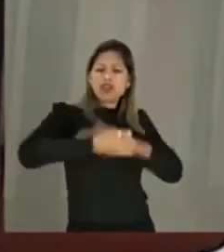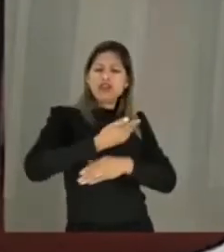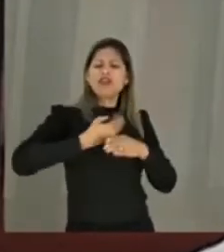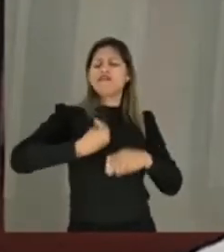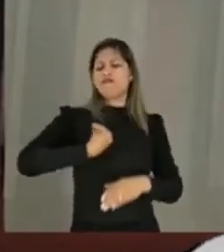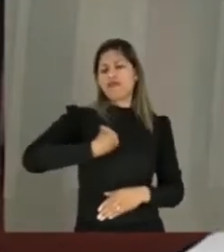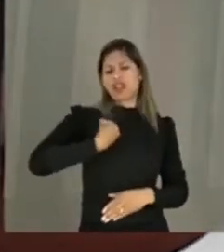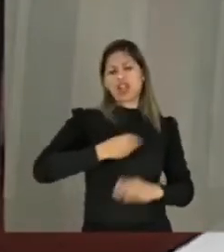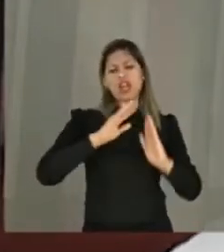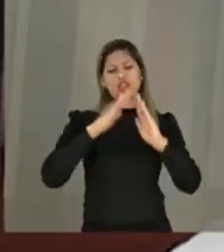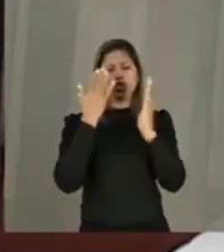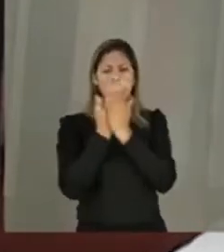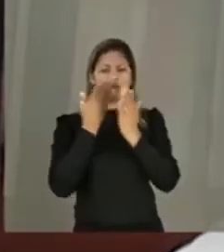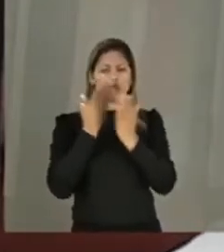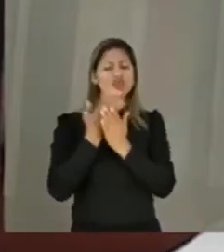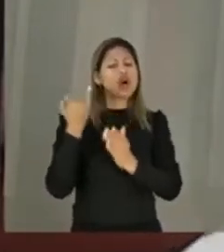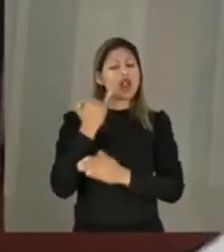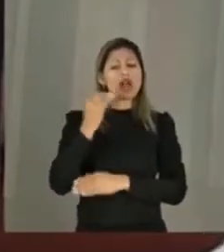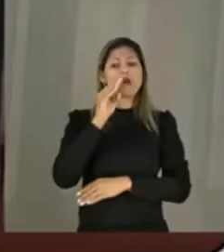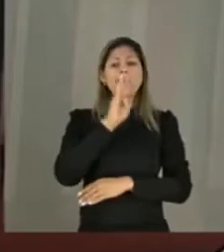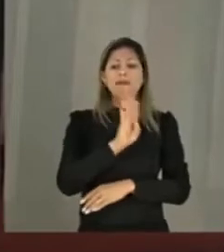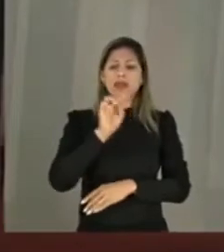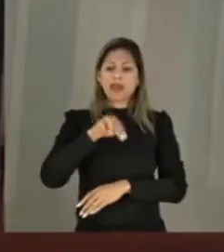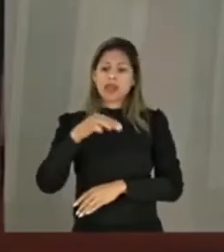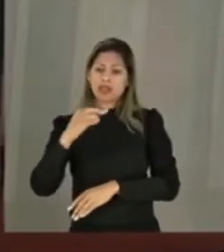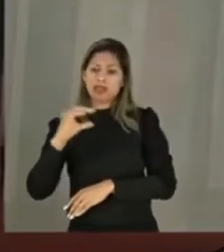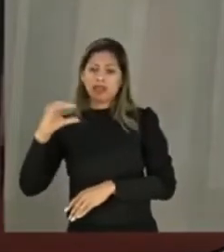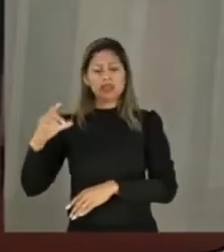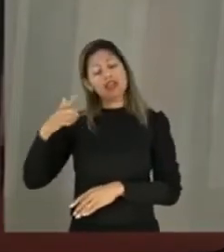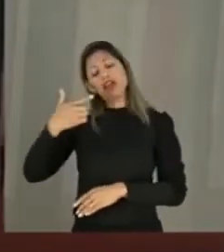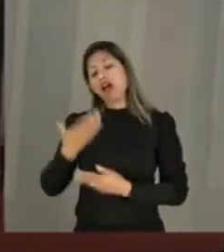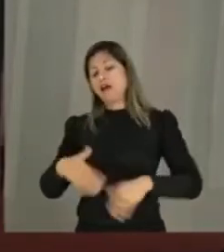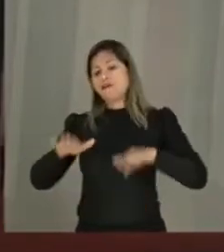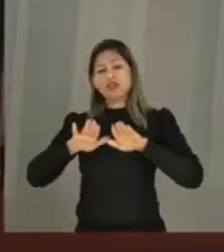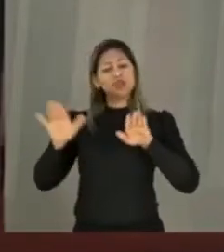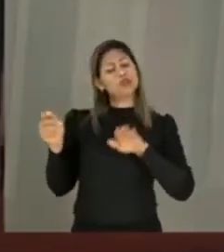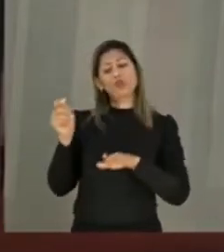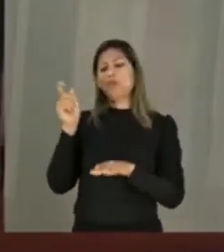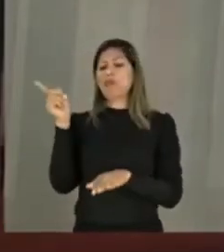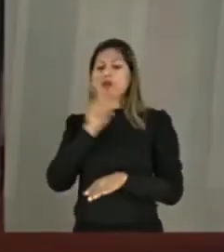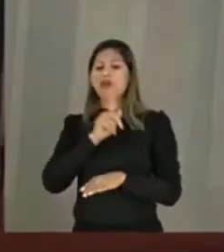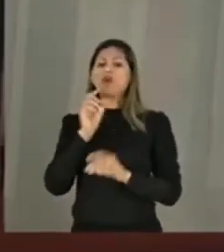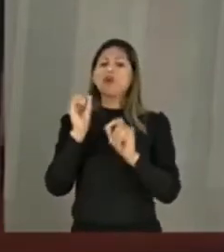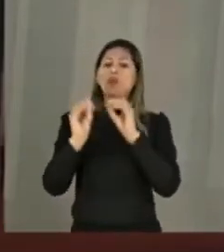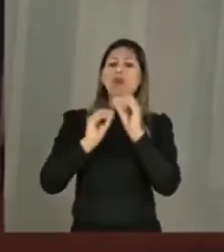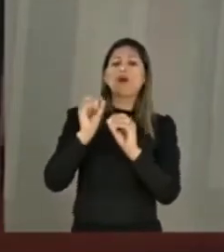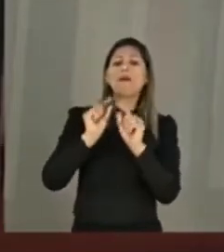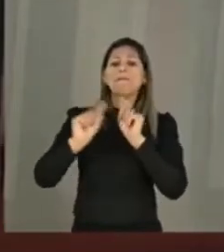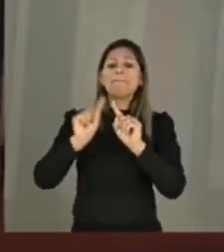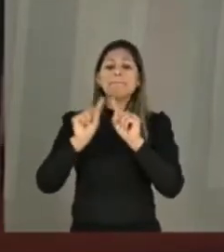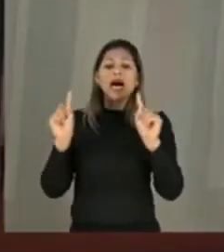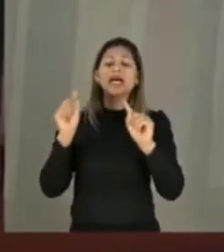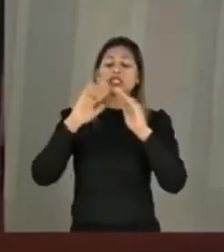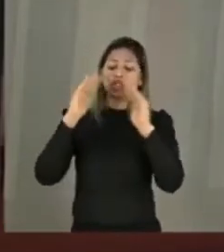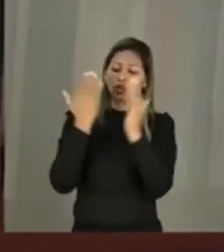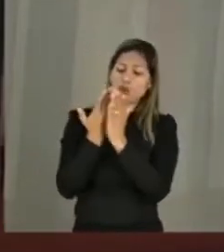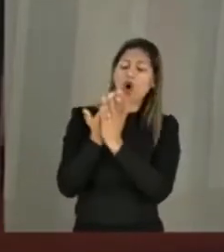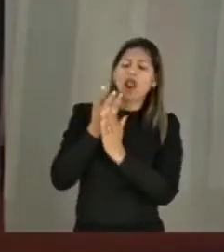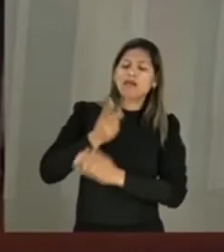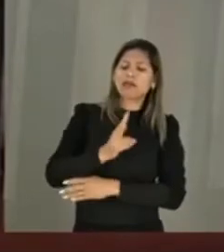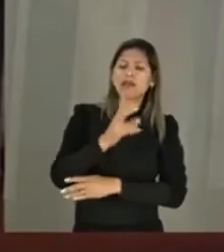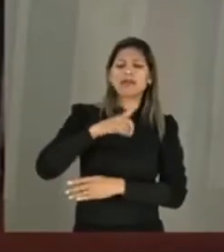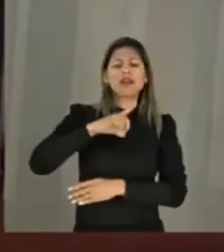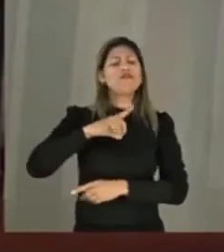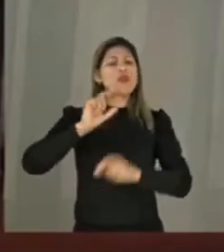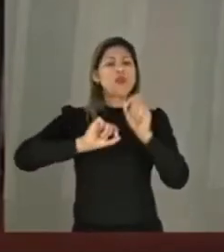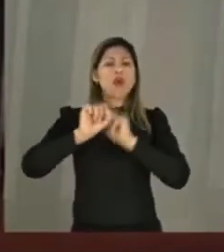impõem questões que a GNCC não é capaz de cobrir. A escola nunca parou, a escola sempre esteve produzindo, mesmo